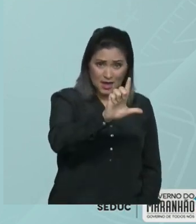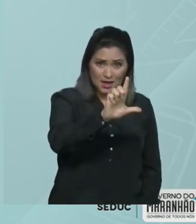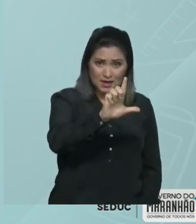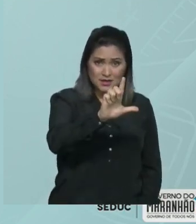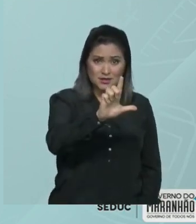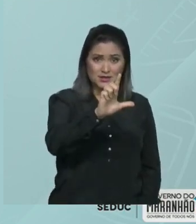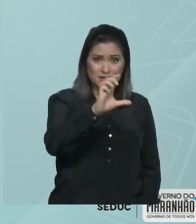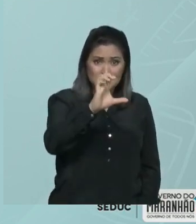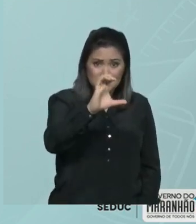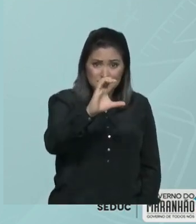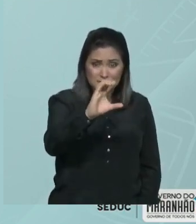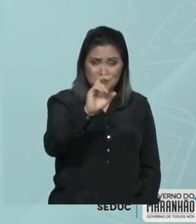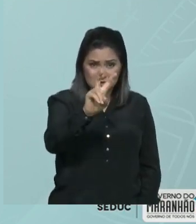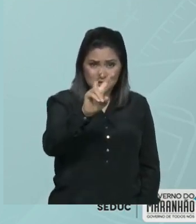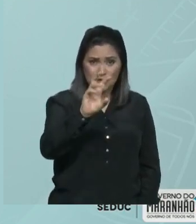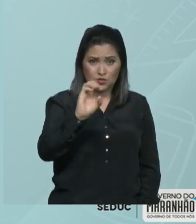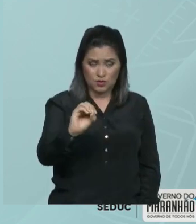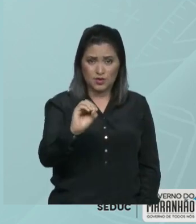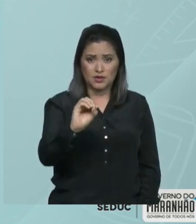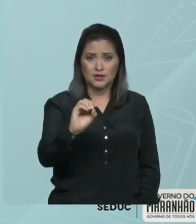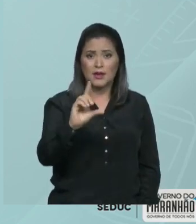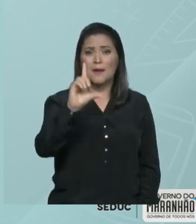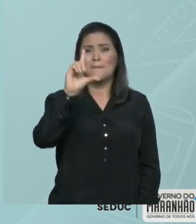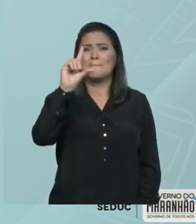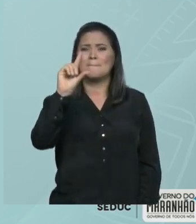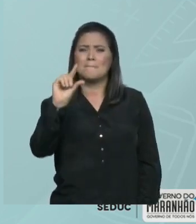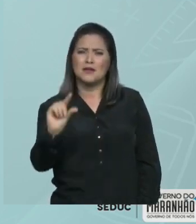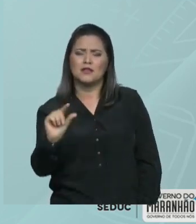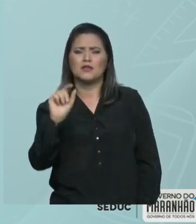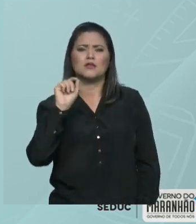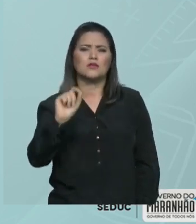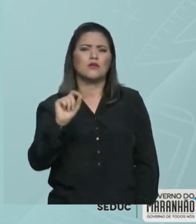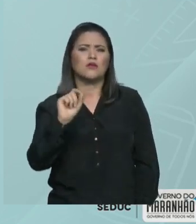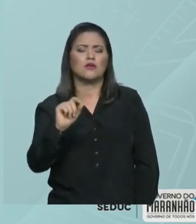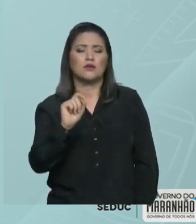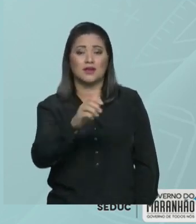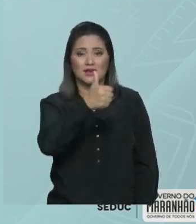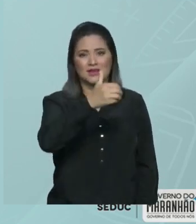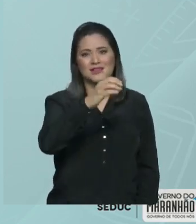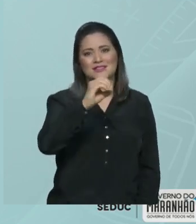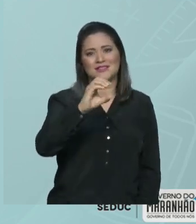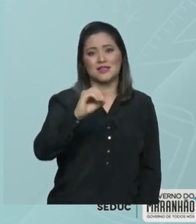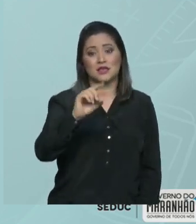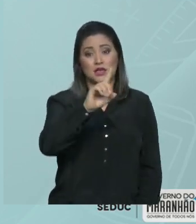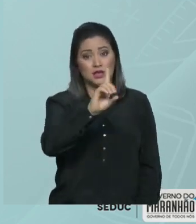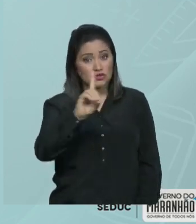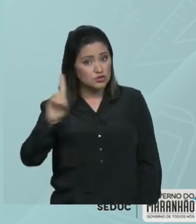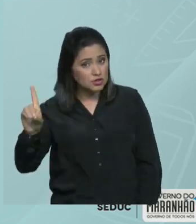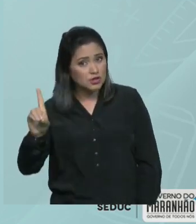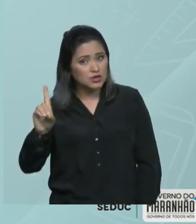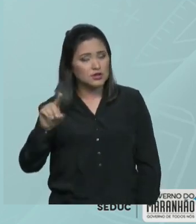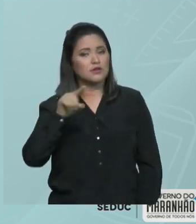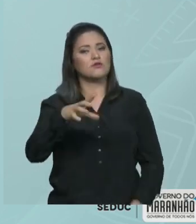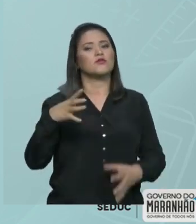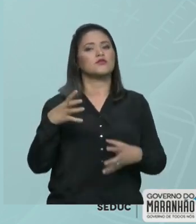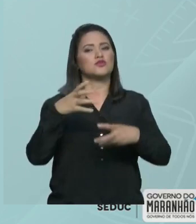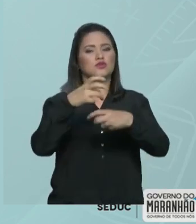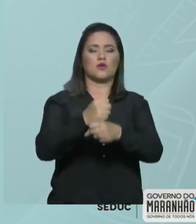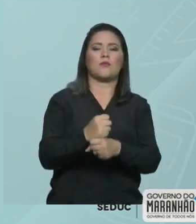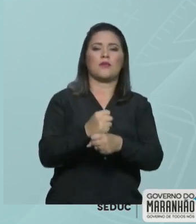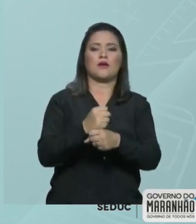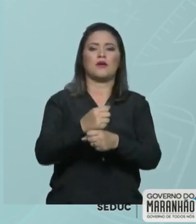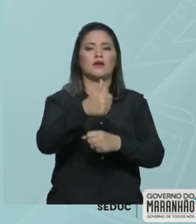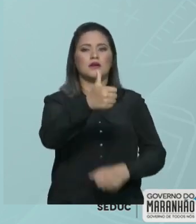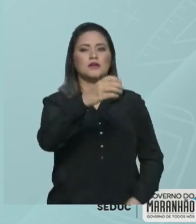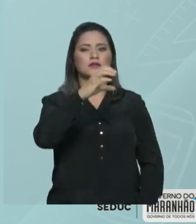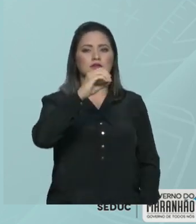menor do que 100, que é o C, e está à direita. Logo, você vai adicionar. 100 mais 50 é